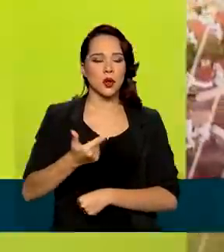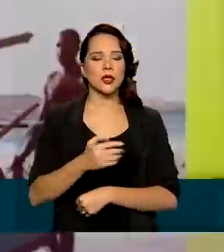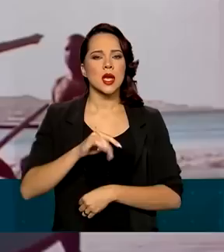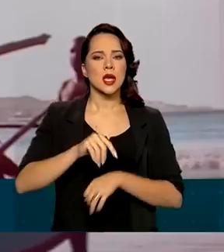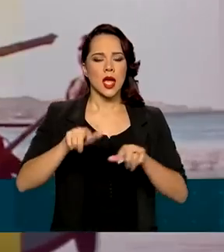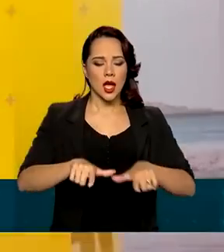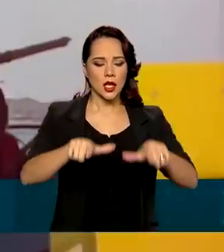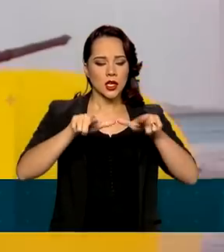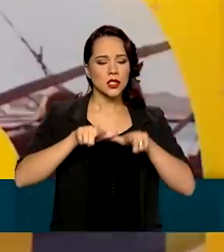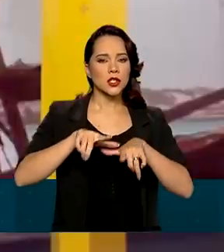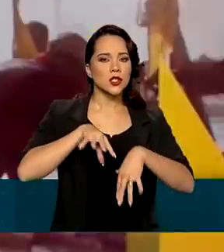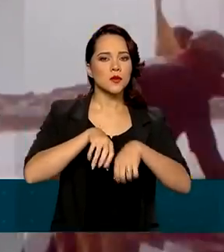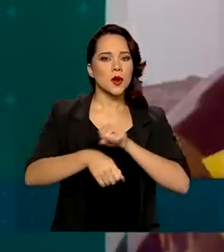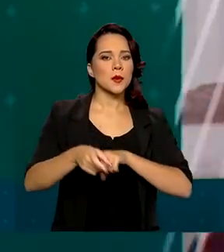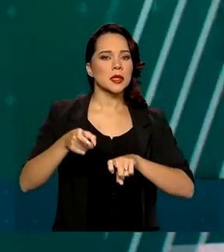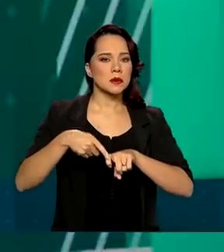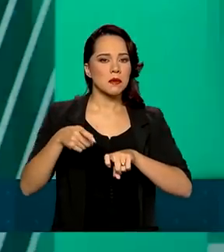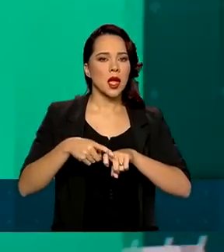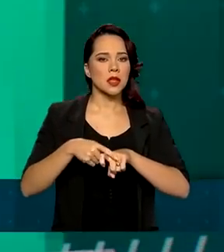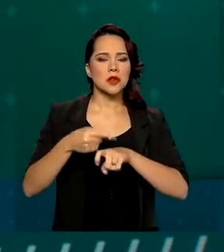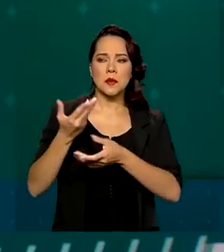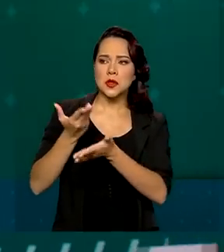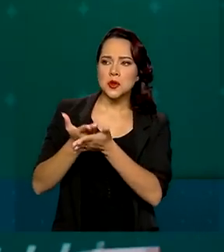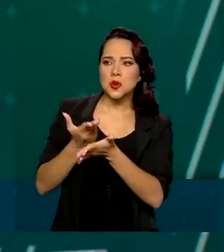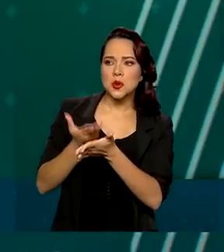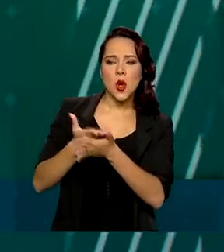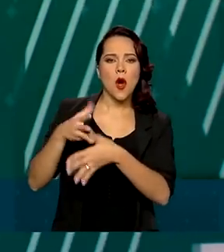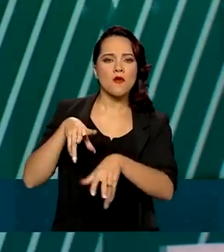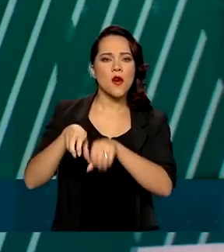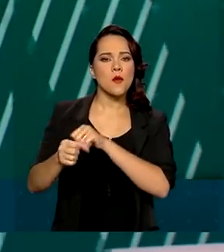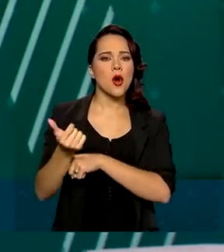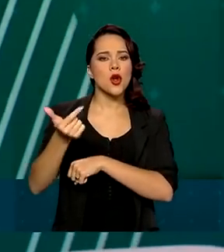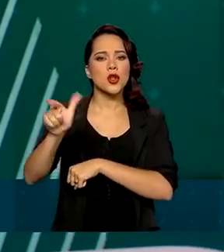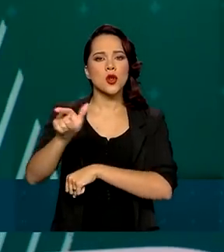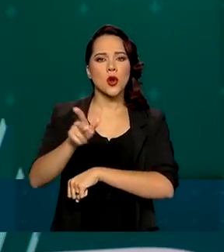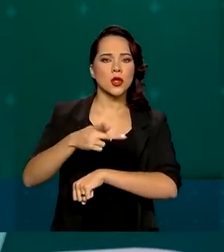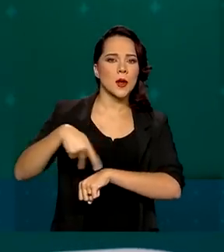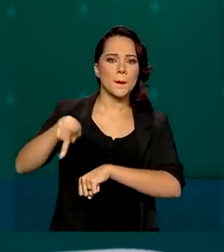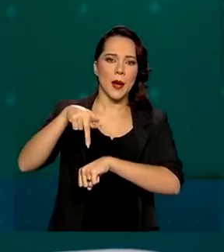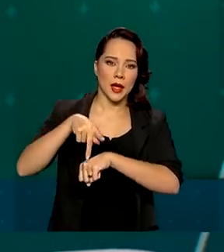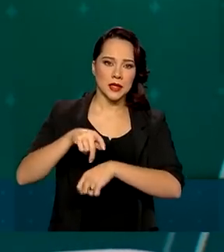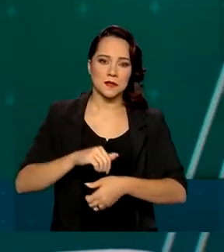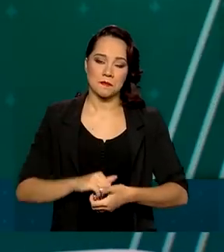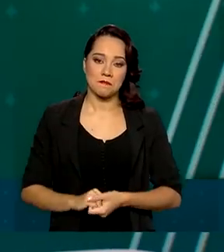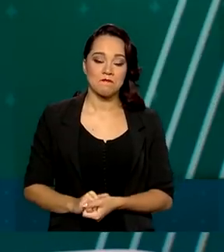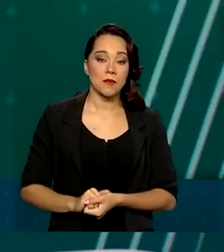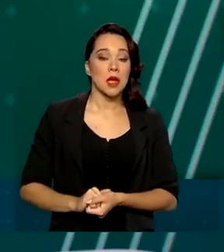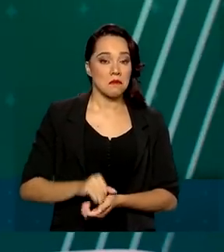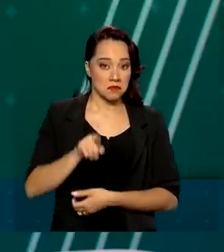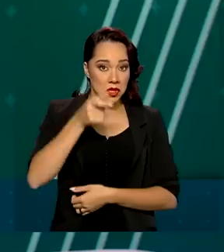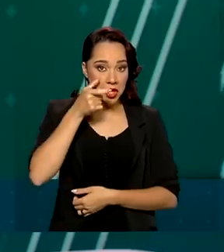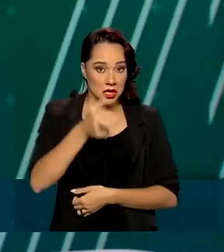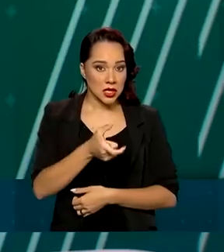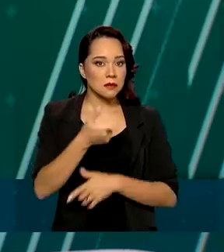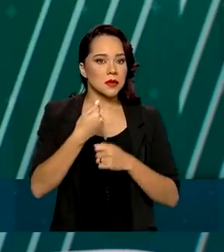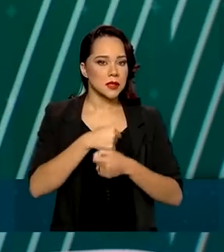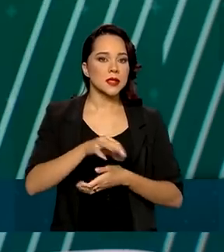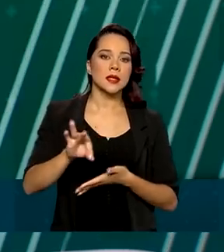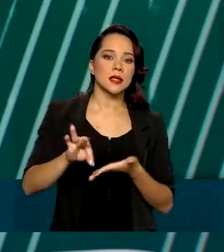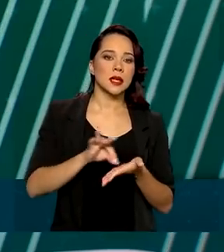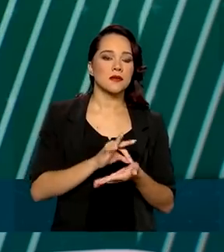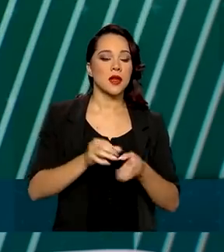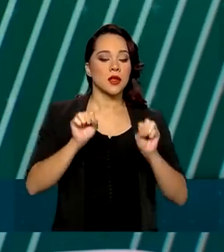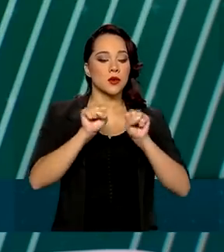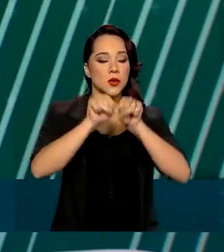revalidação de diplomas médicos expedidos por instituições de educação superior estrangeiras. Os interessados devem se inscrever